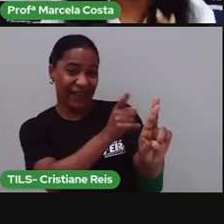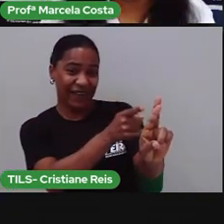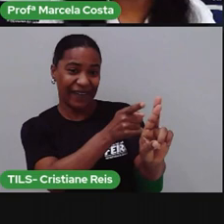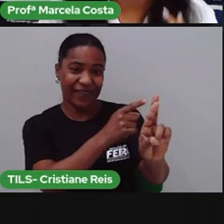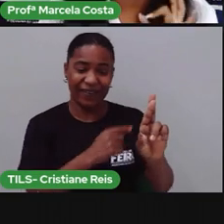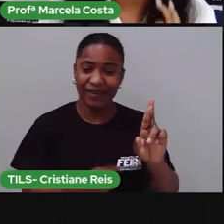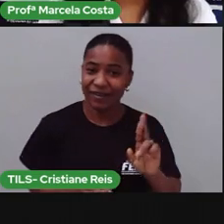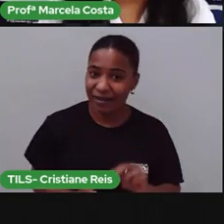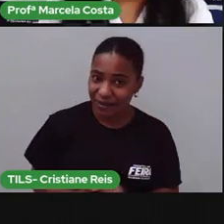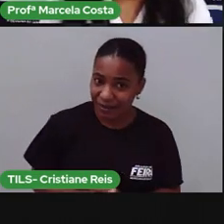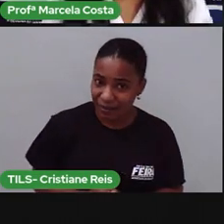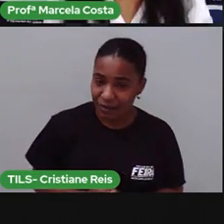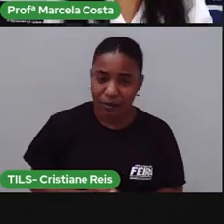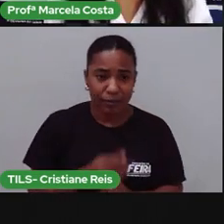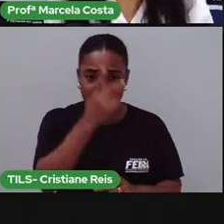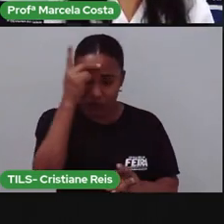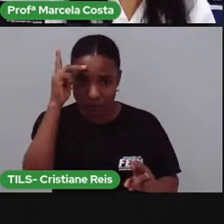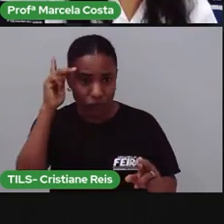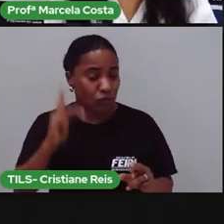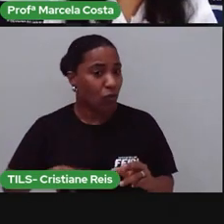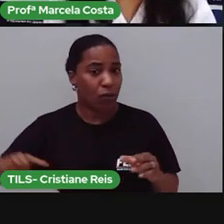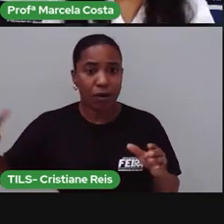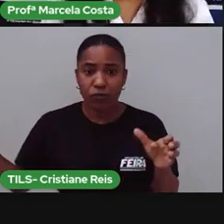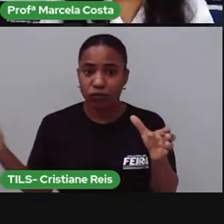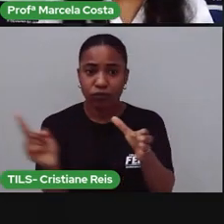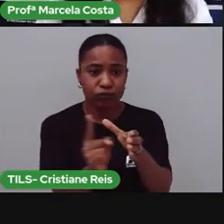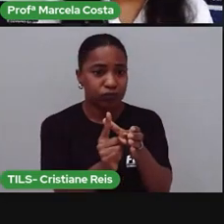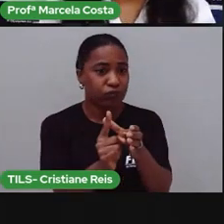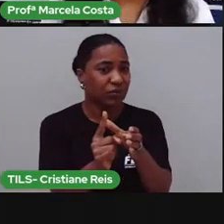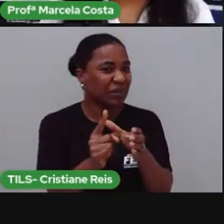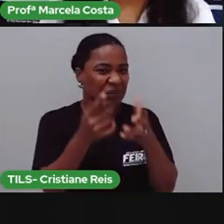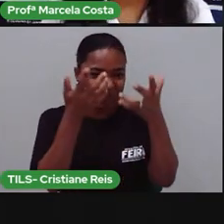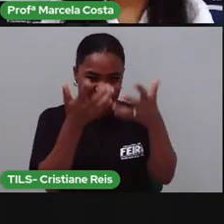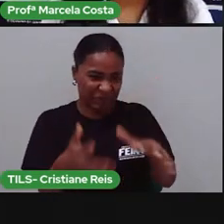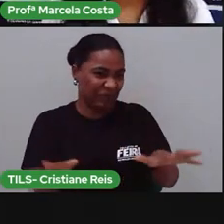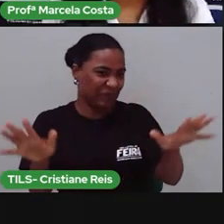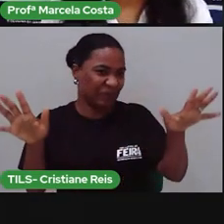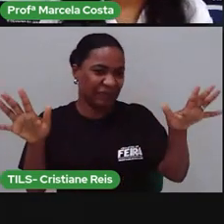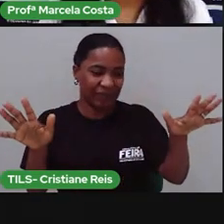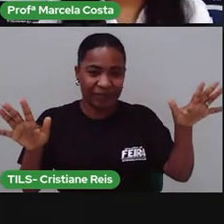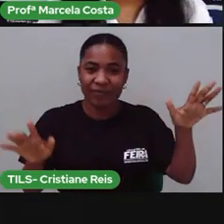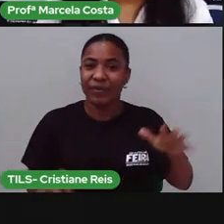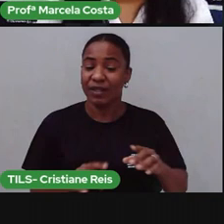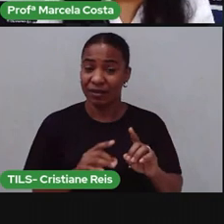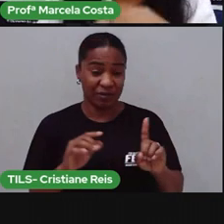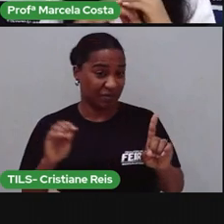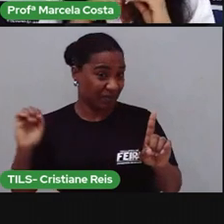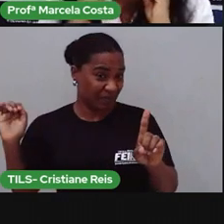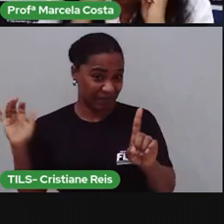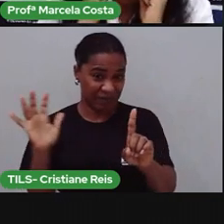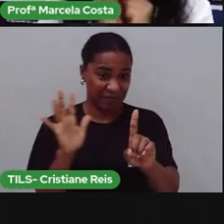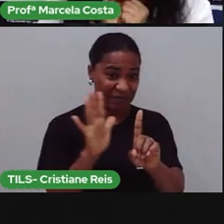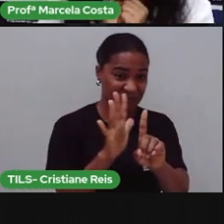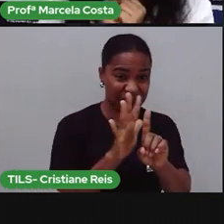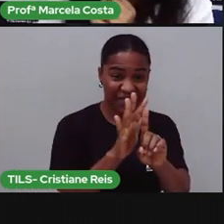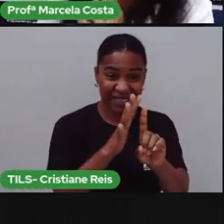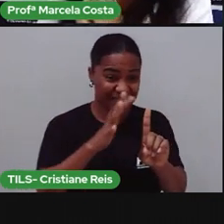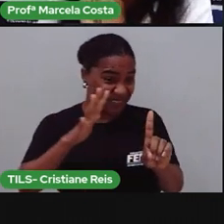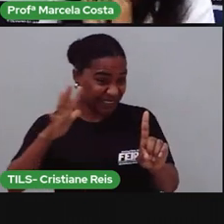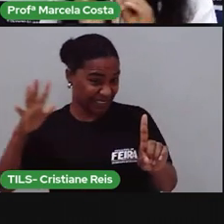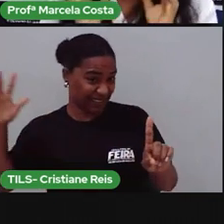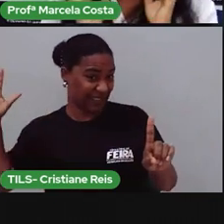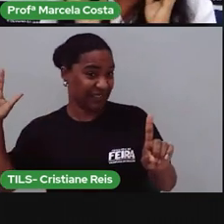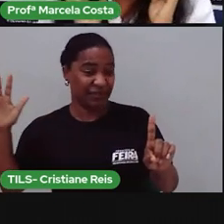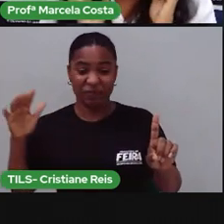Ninguém queria ficar perto dela. Quando ela chegava, as pessoas saíam correndo. Ai, que cheirinho